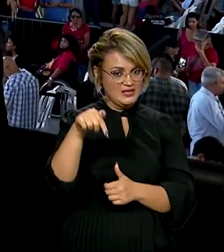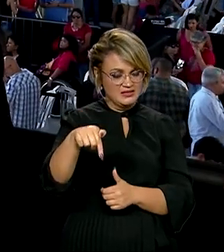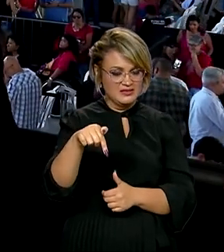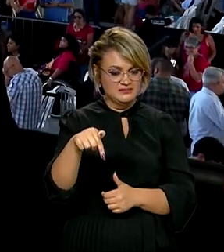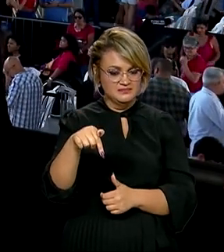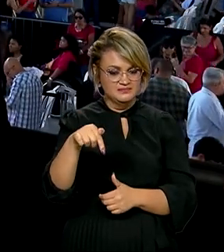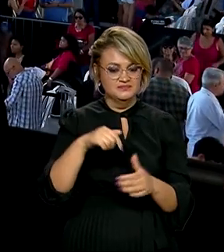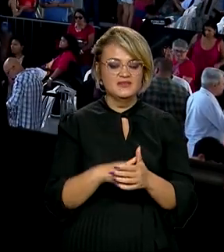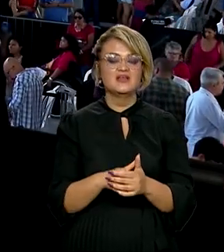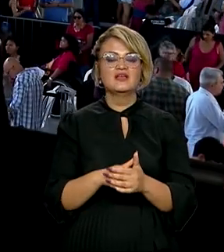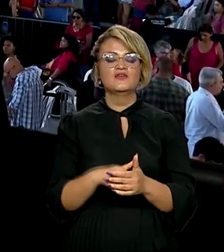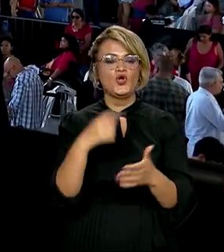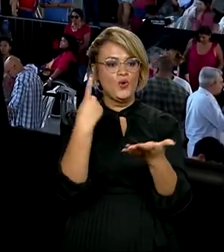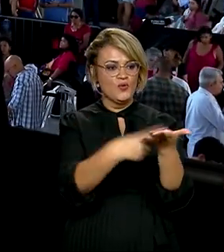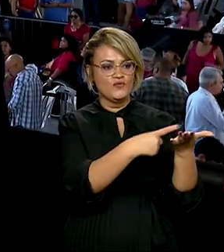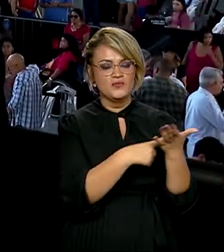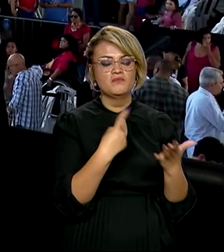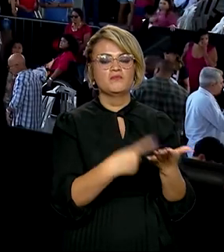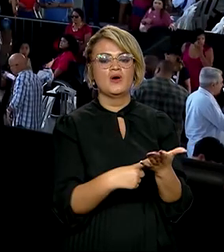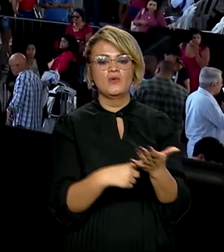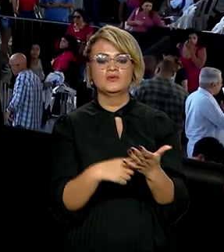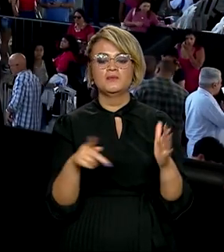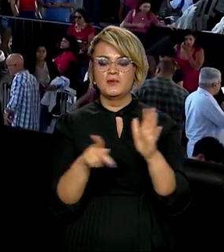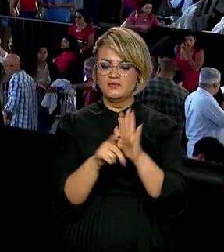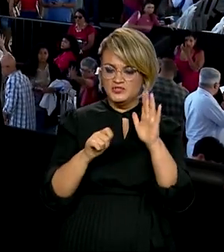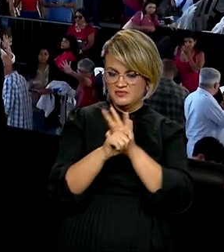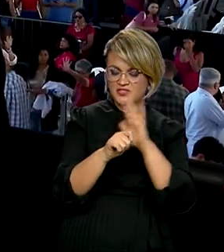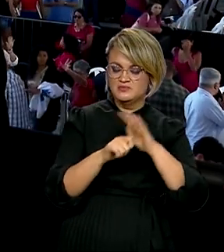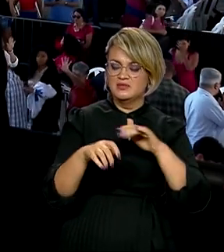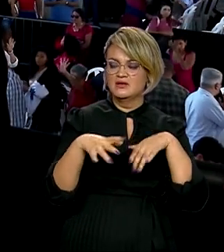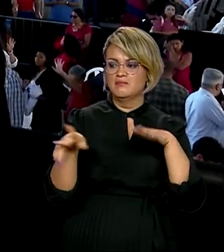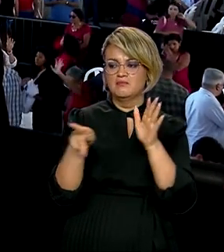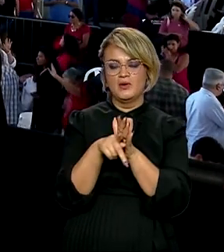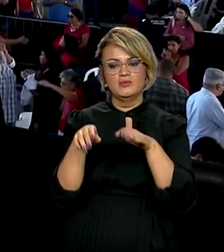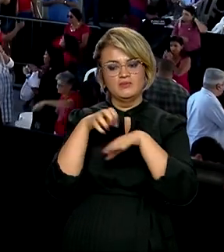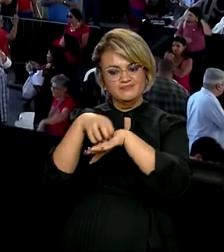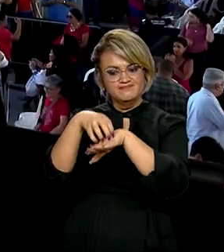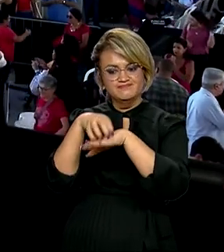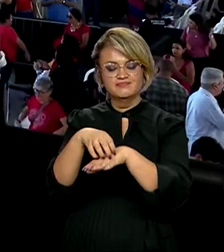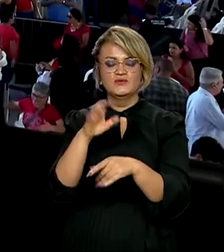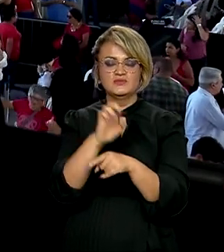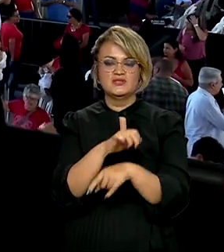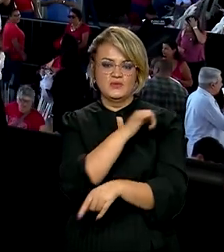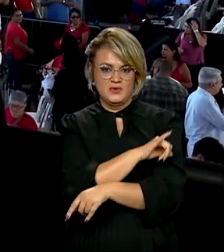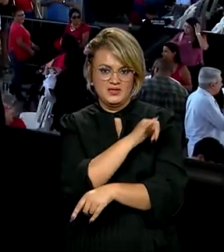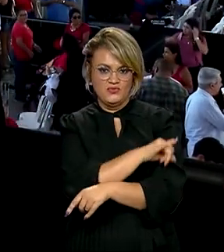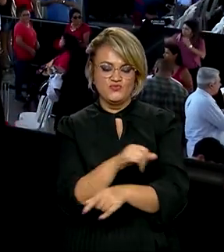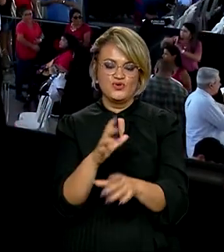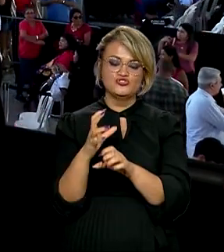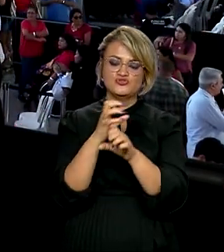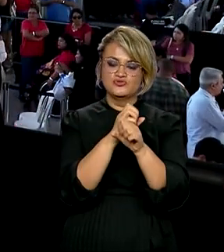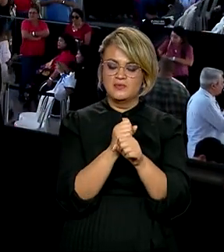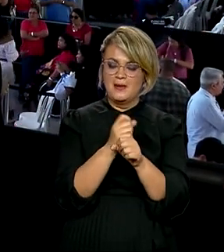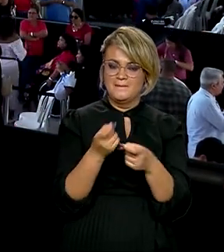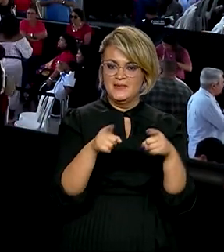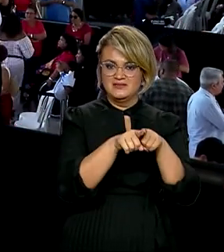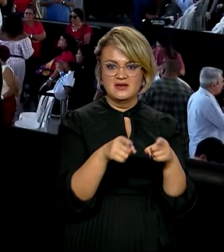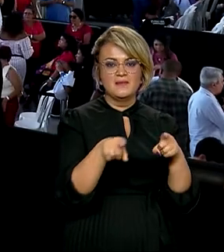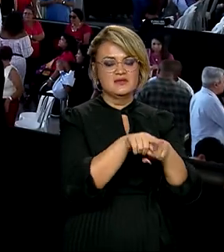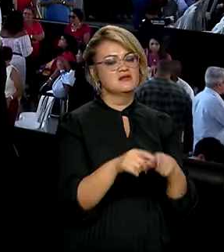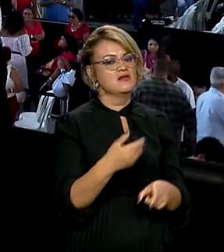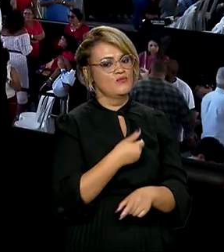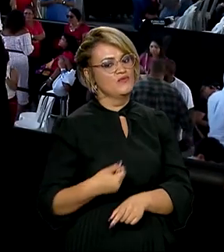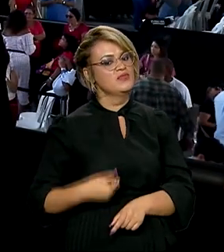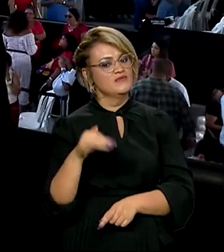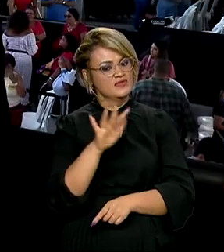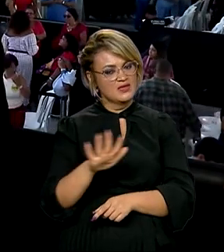Italo da Cima, foram firmados os acordos de financiamento para a mobilidade no Rio de Janeiro. Ao todo, as parcerias entre o governo